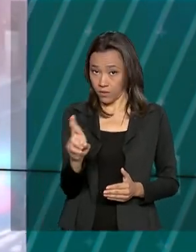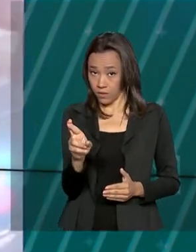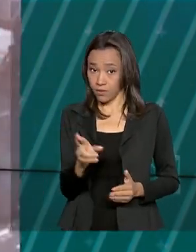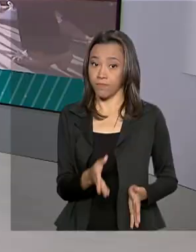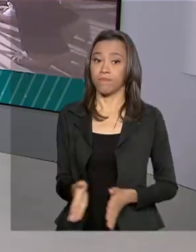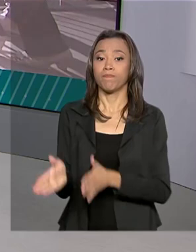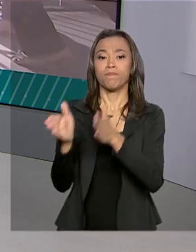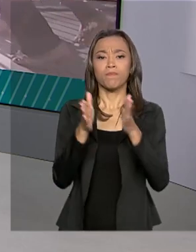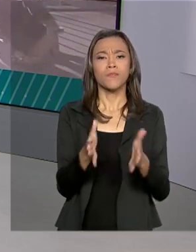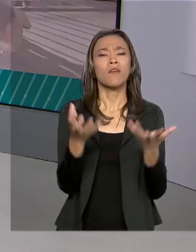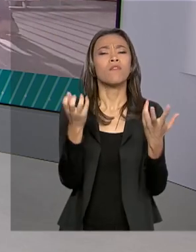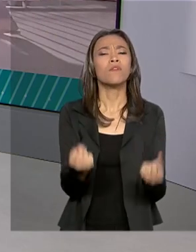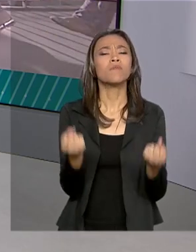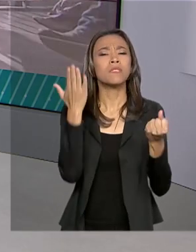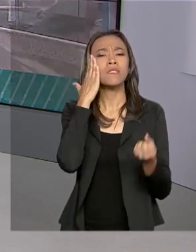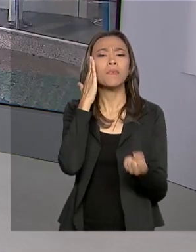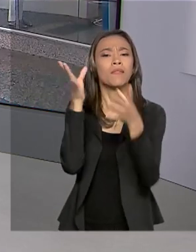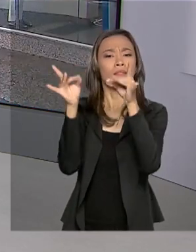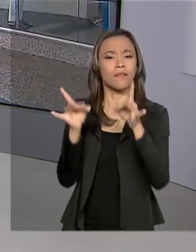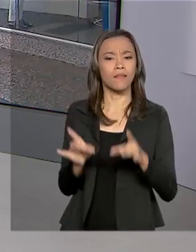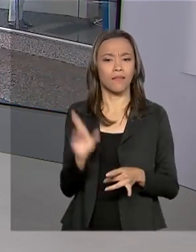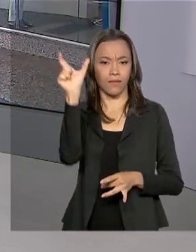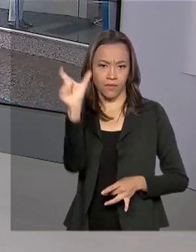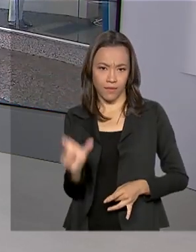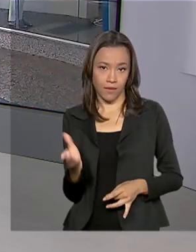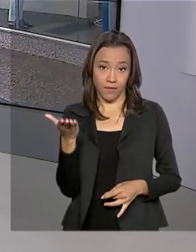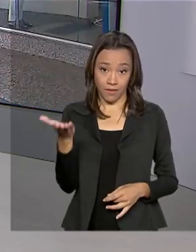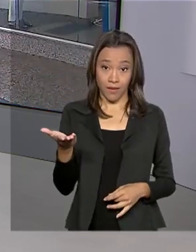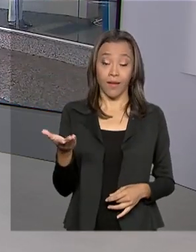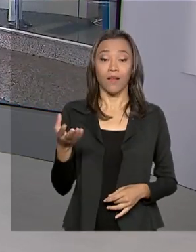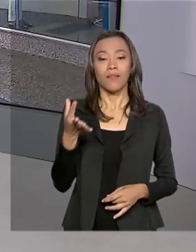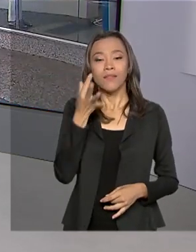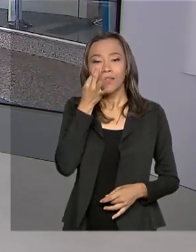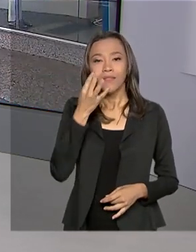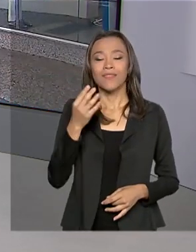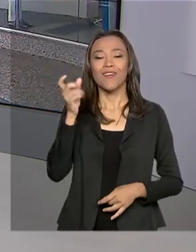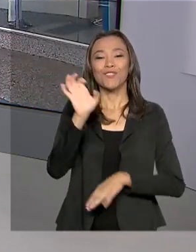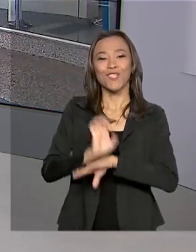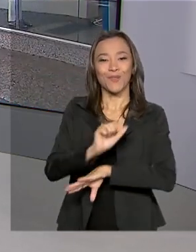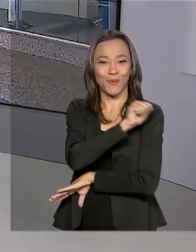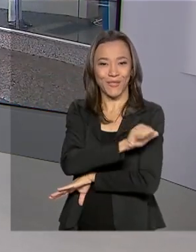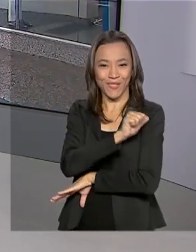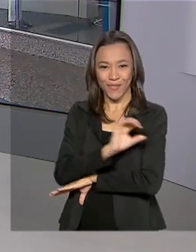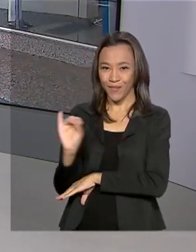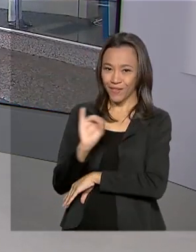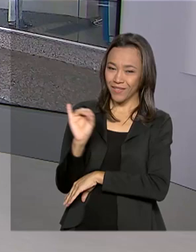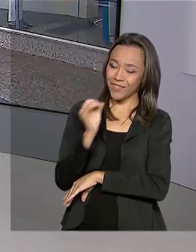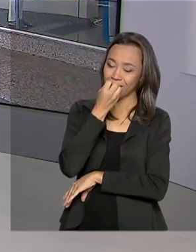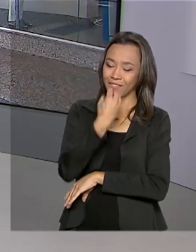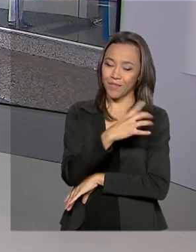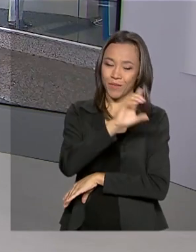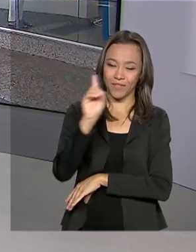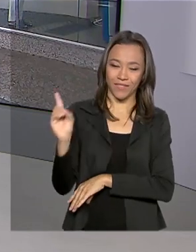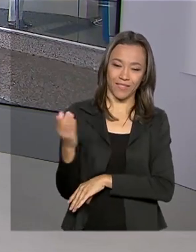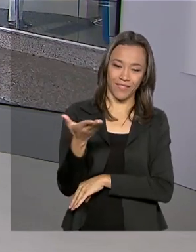Vamos saber os detalhes então com a repórter Alessandra Lago, direto do Rio de Janeiro. Oi Alessandra, bom dia pra você.